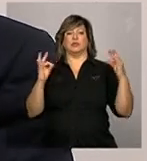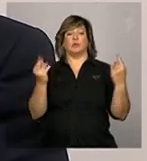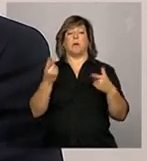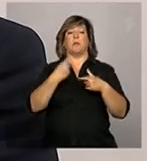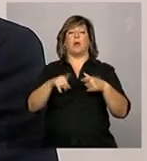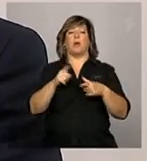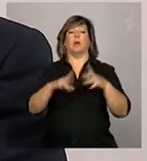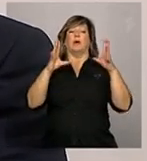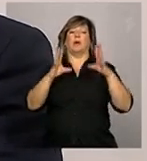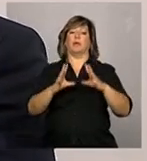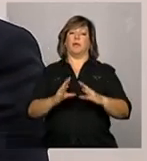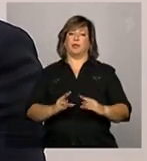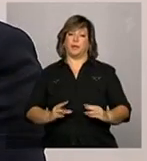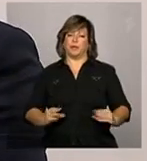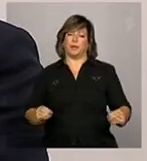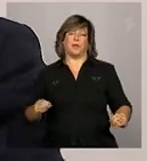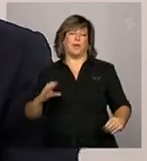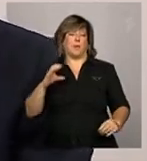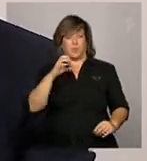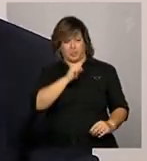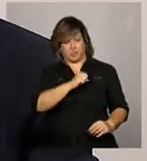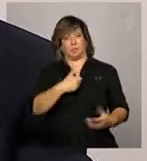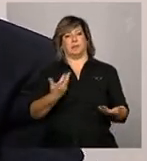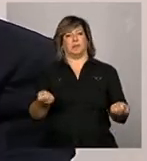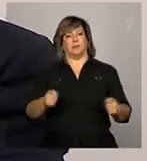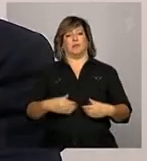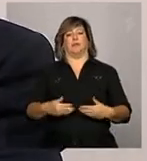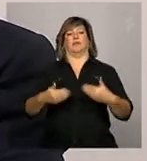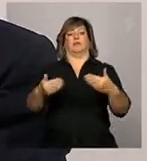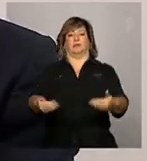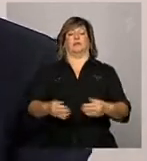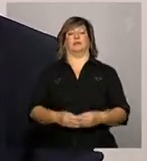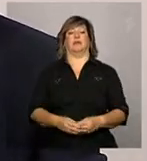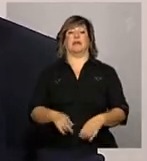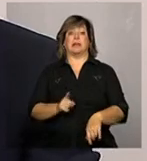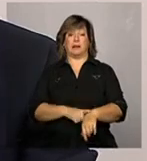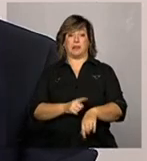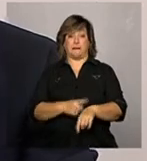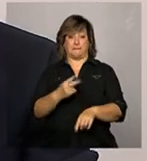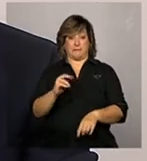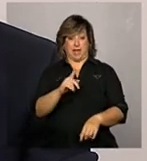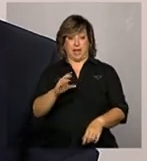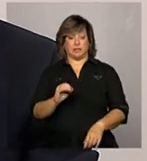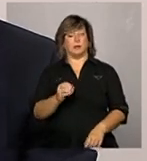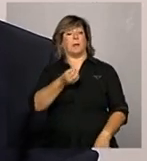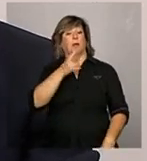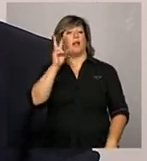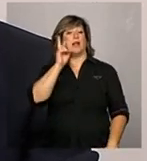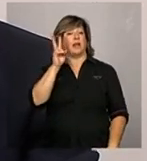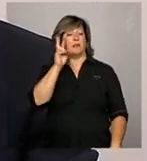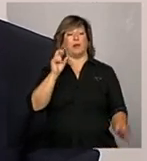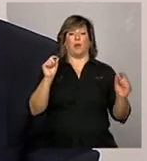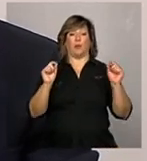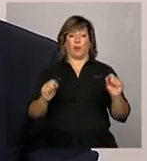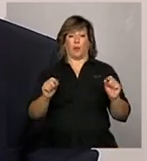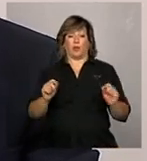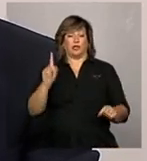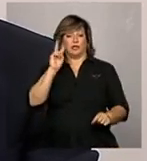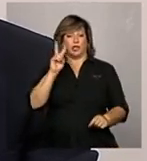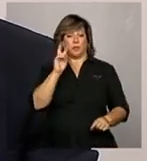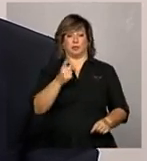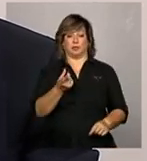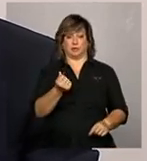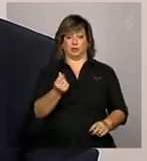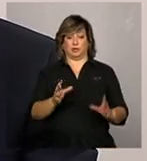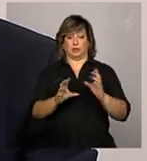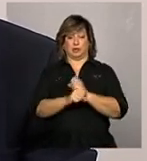sejam minimizados o máximo na frente e aí voltando com relação aos prazos é bom lembrar que no que diz respeito aos recursos em função